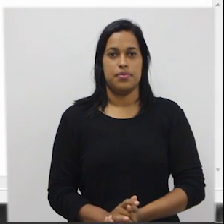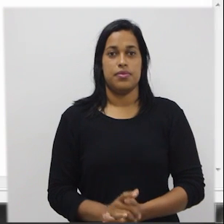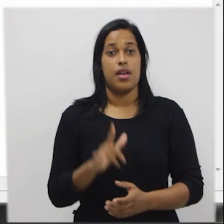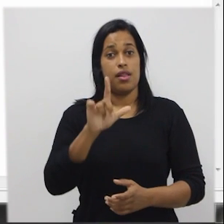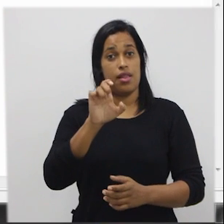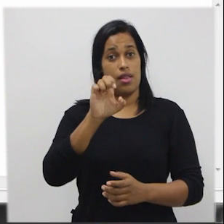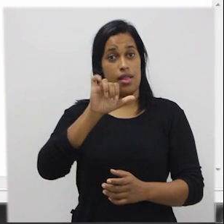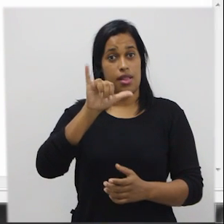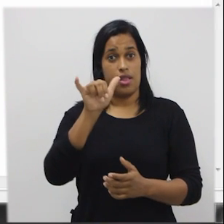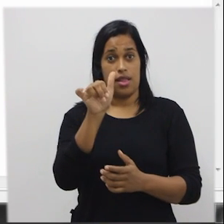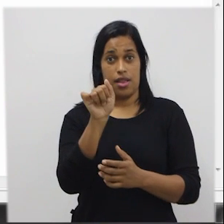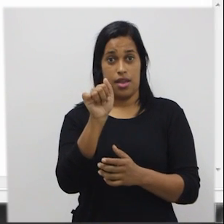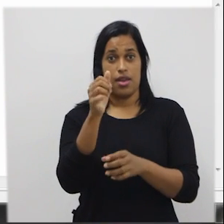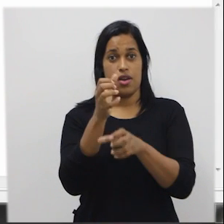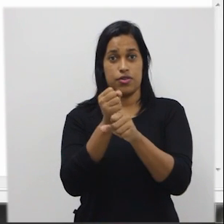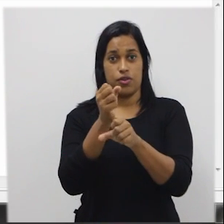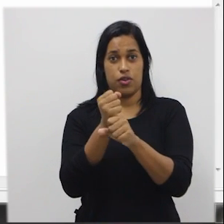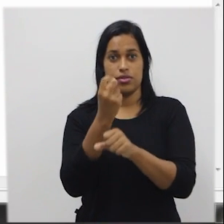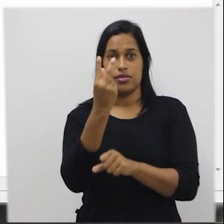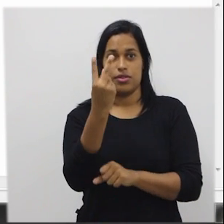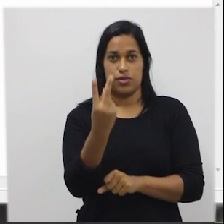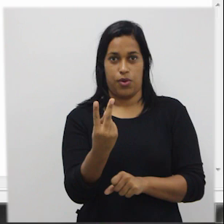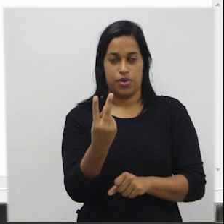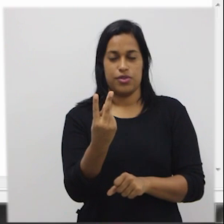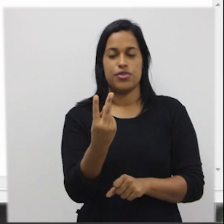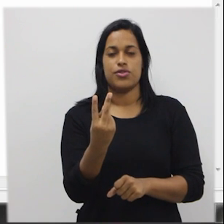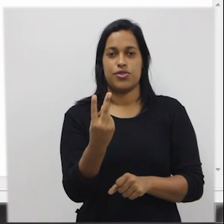leia nota 2